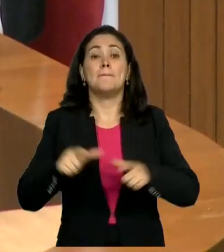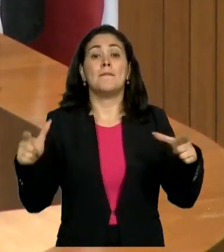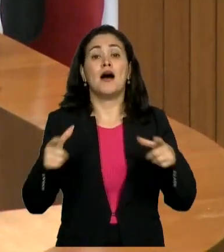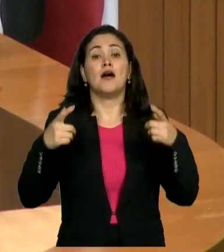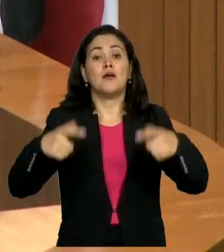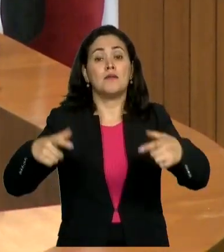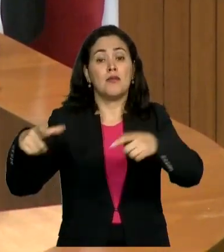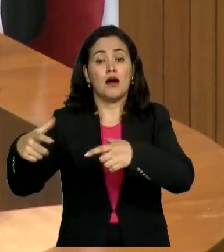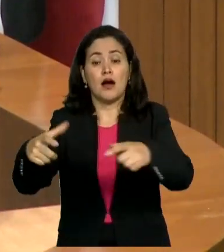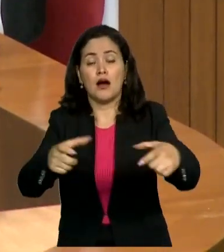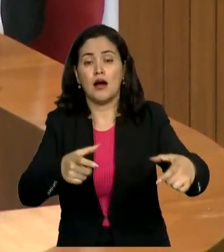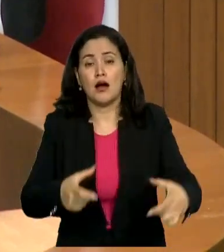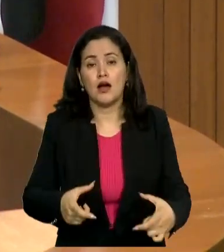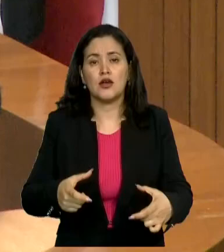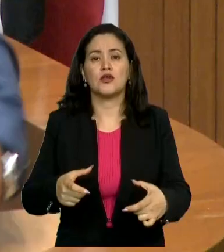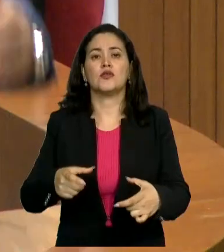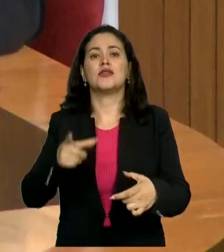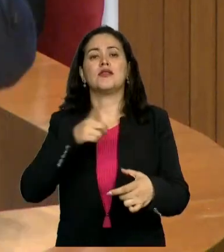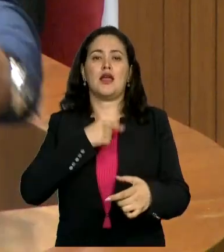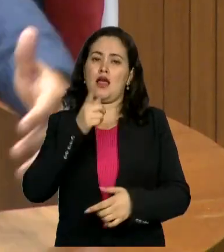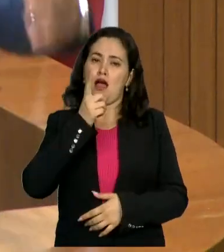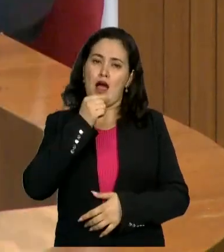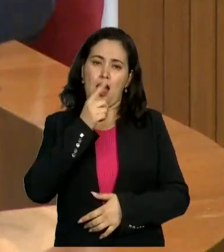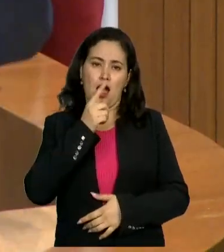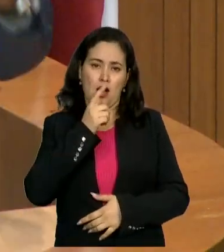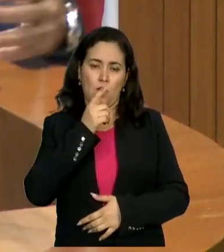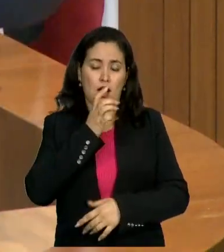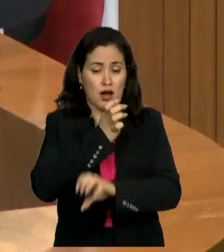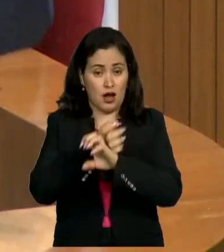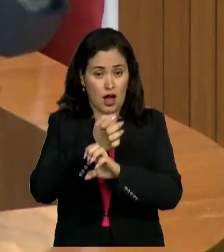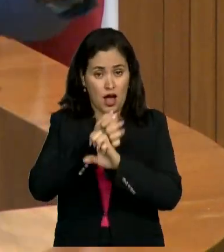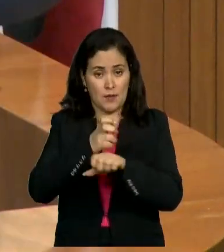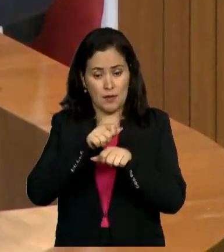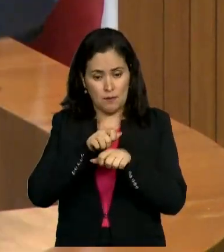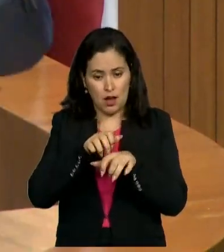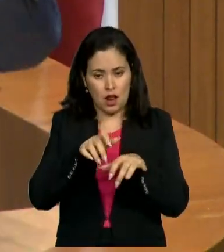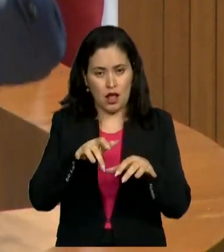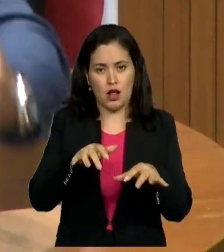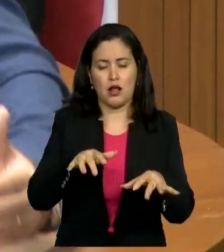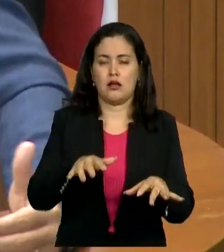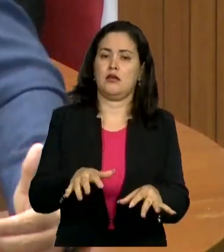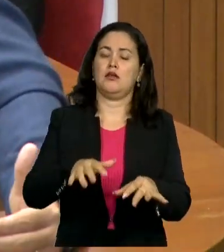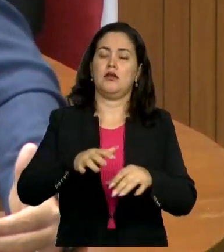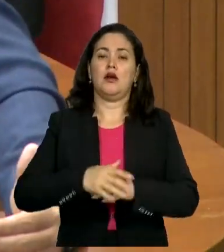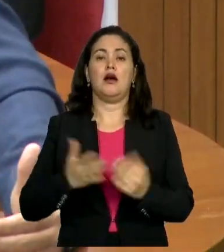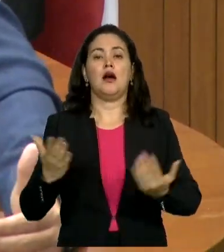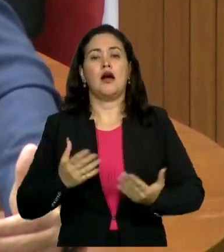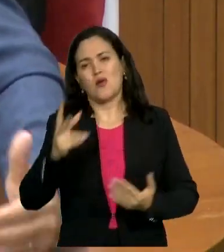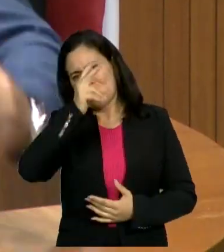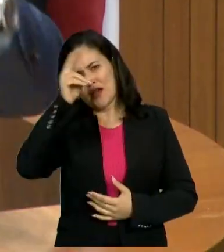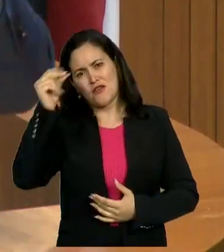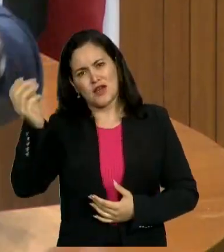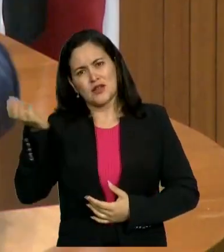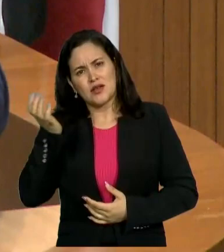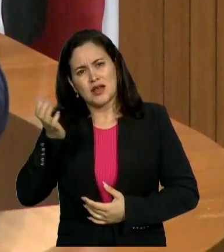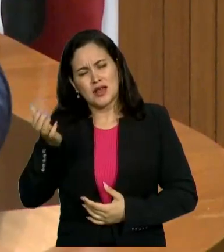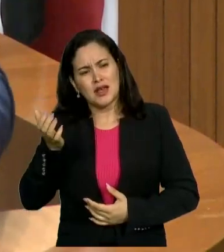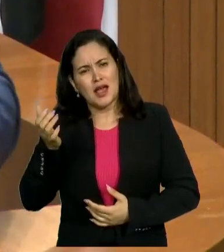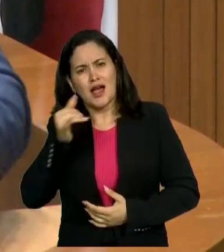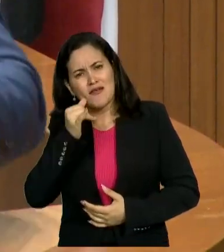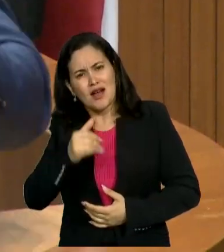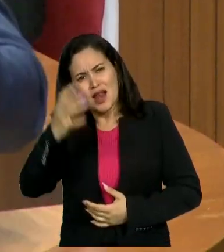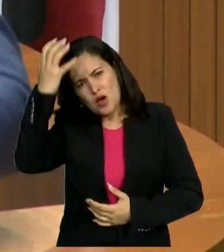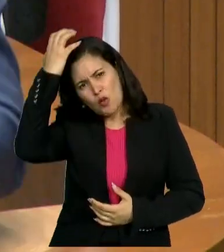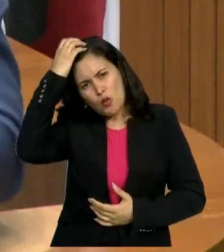responsabilizar a Caema e o governo do estado por toda a responsabilidade de atendimento, de abastecimento de água em Barra do Corda. Grandes